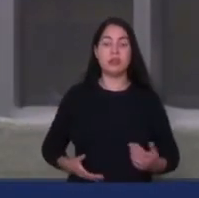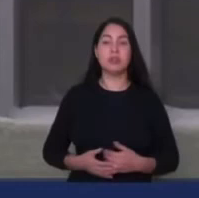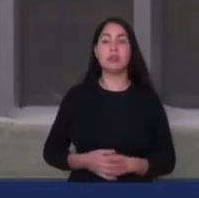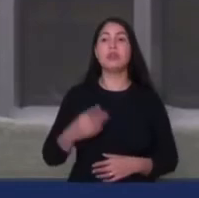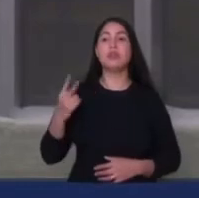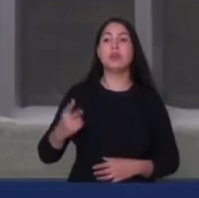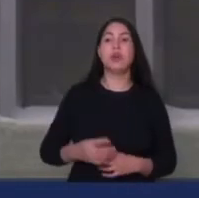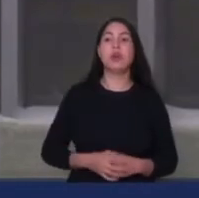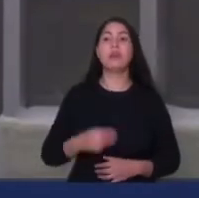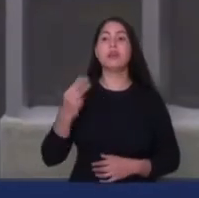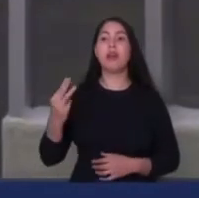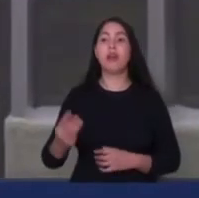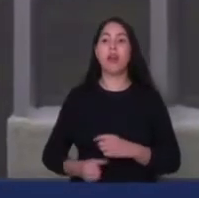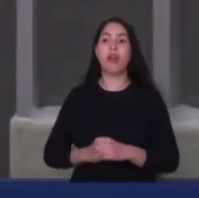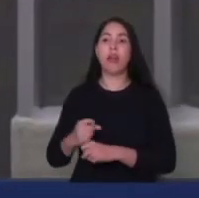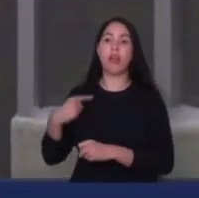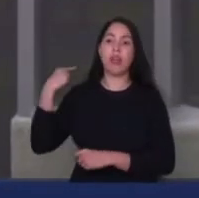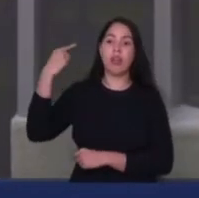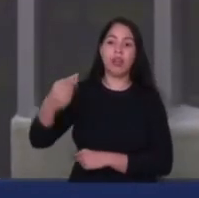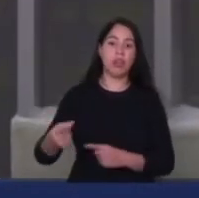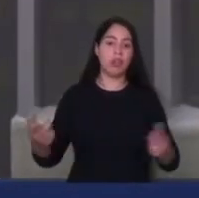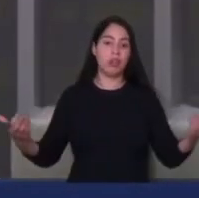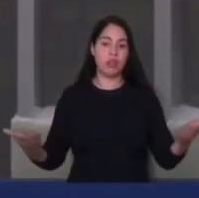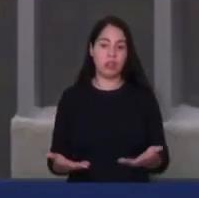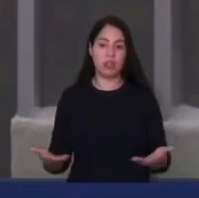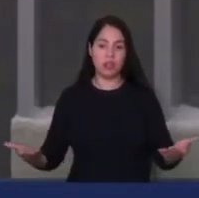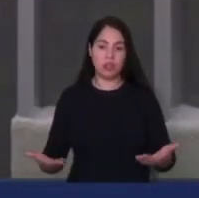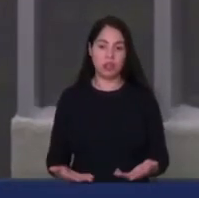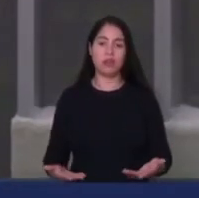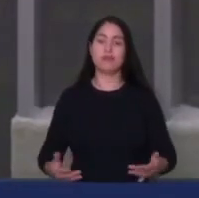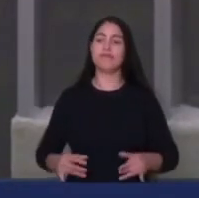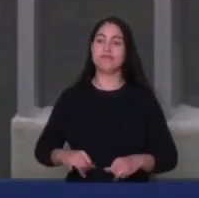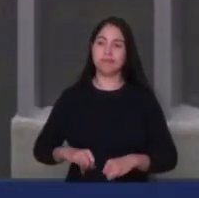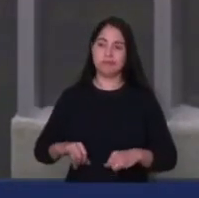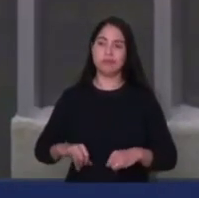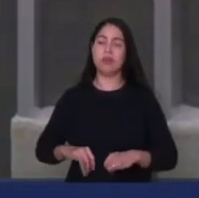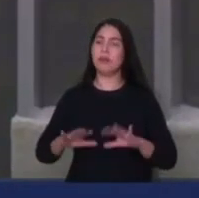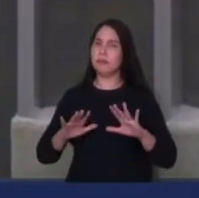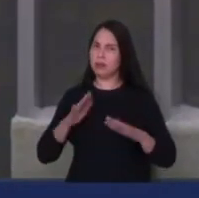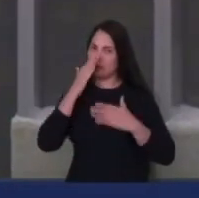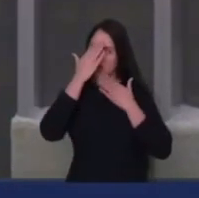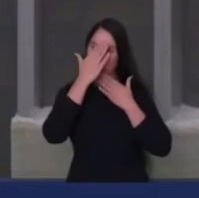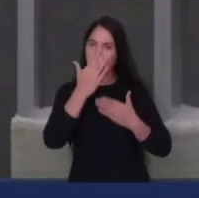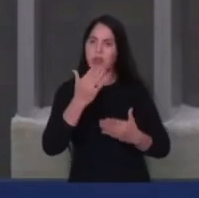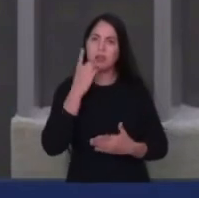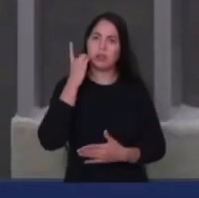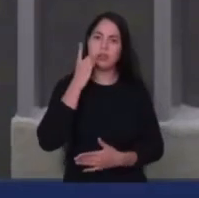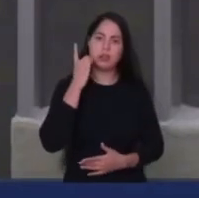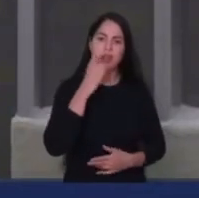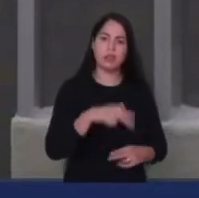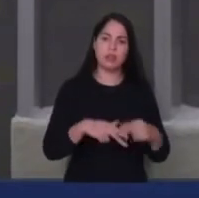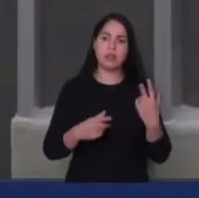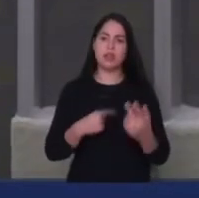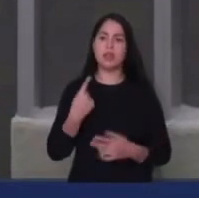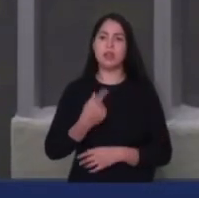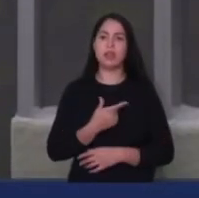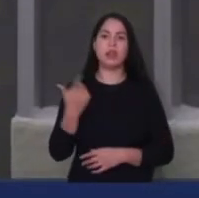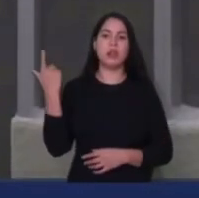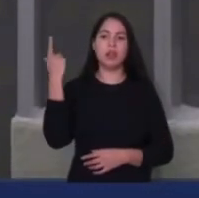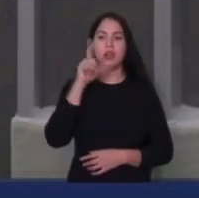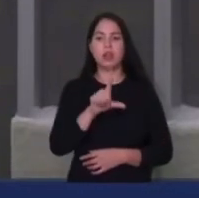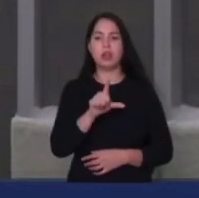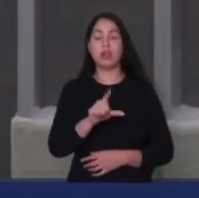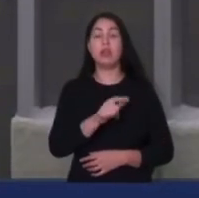sonhando com a viagem e hoje tem pesadelo. Agradeço a esse plenário, agradeço aos deputados, pois nós conseguimos 172